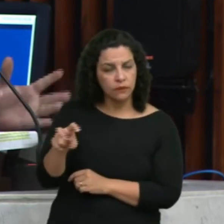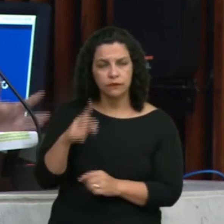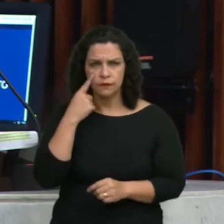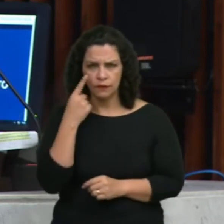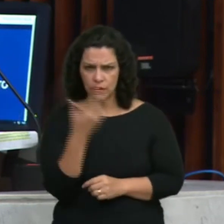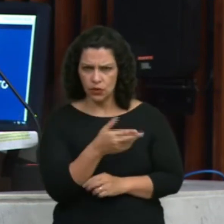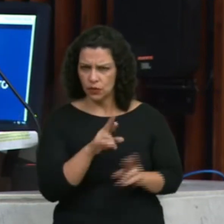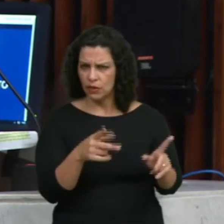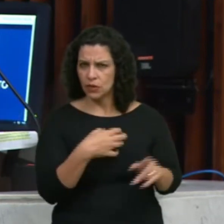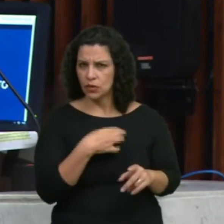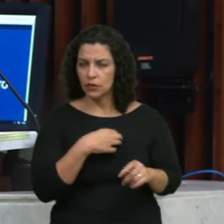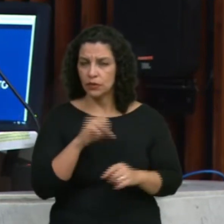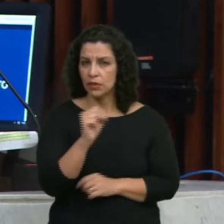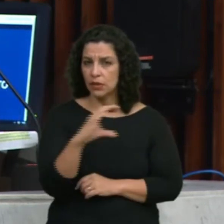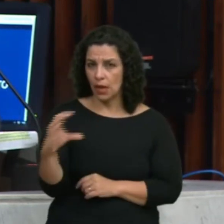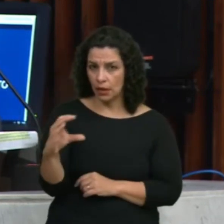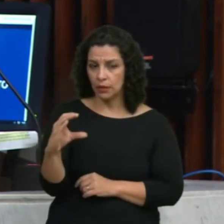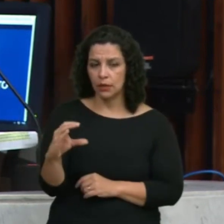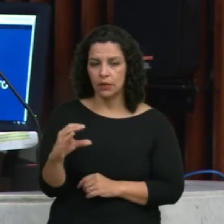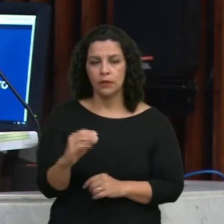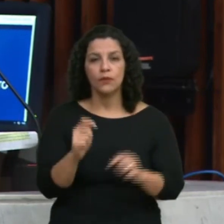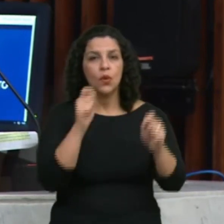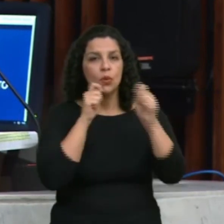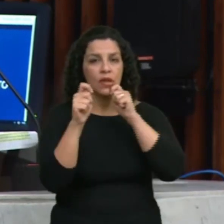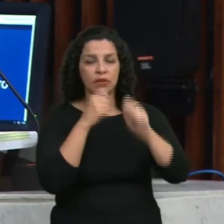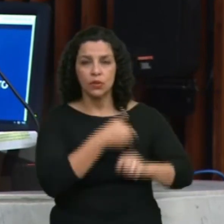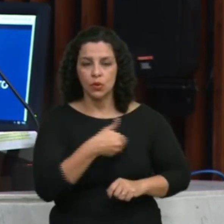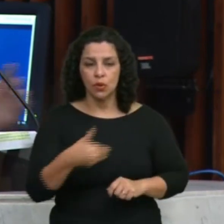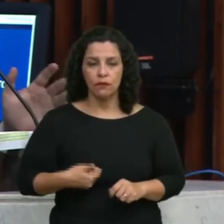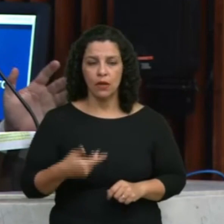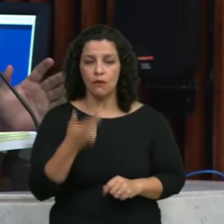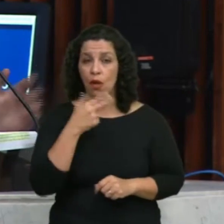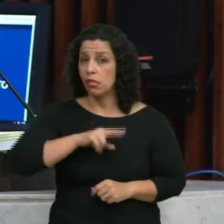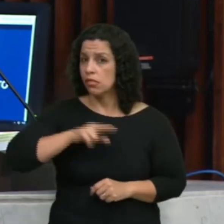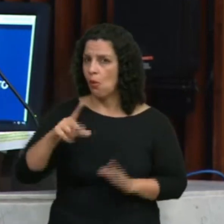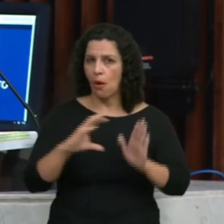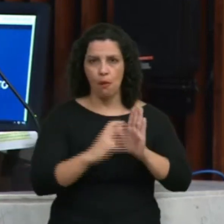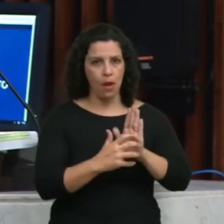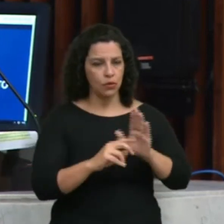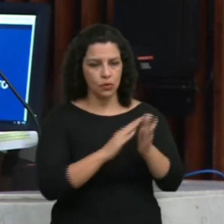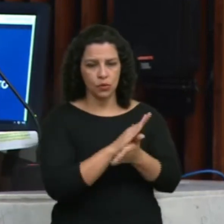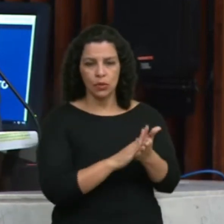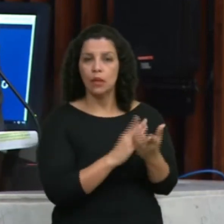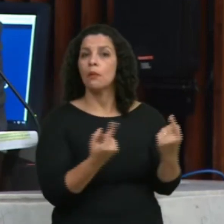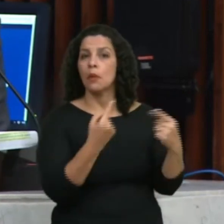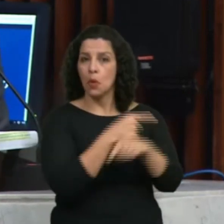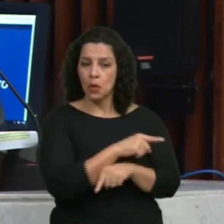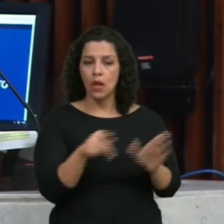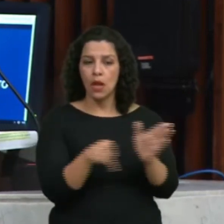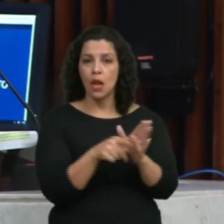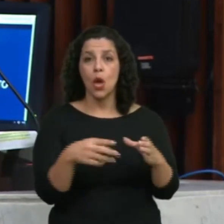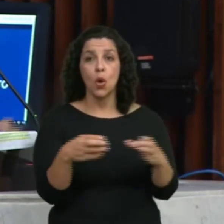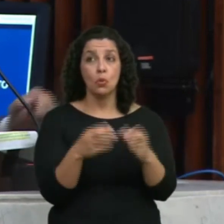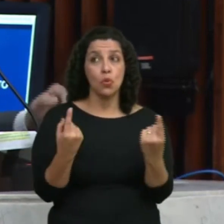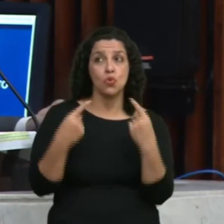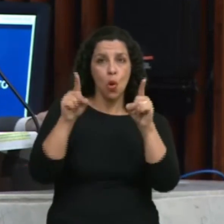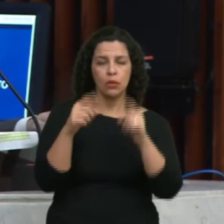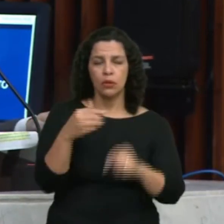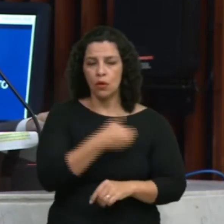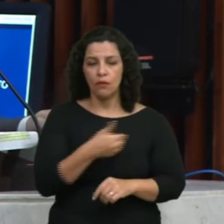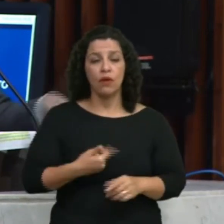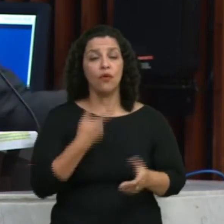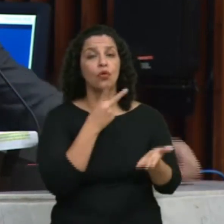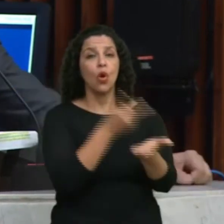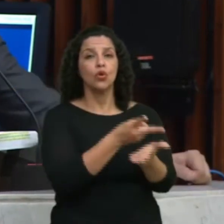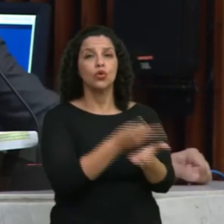diferença. Santa Catarina, viu uma entrevista do governador, que não é do meu partido, muito pelo contrário, é opositor, disse que vai